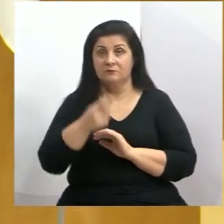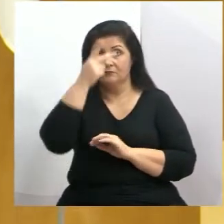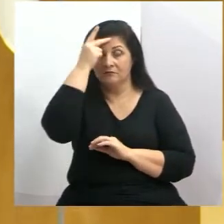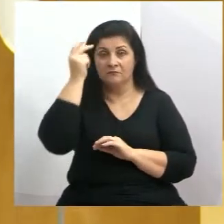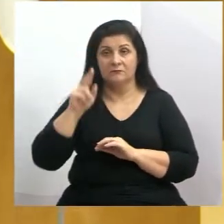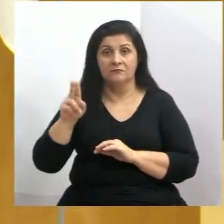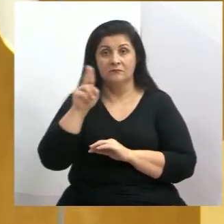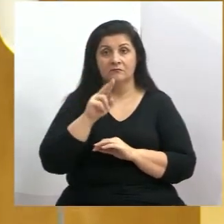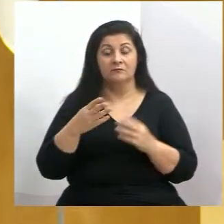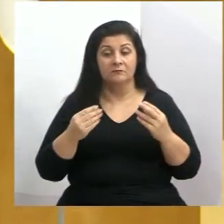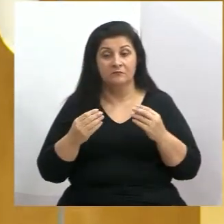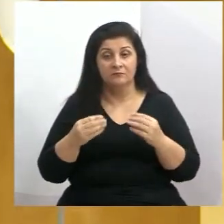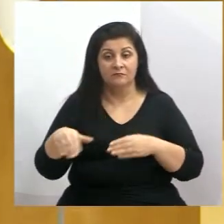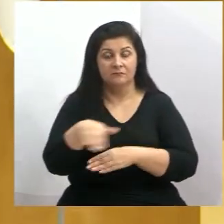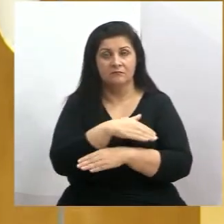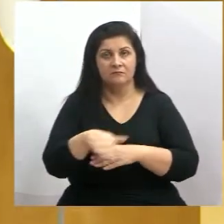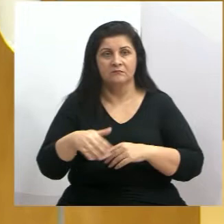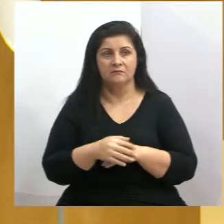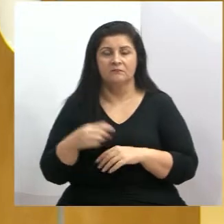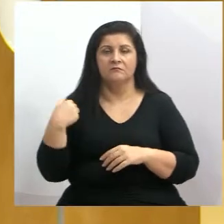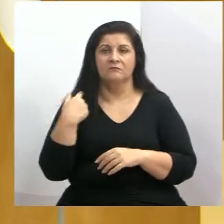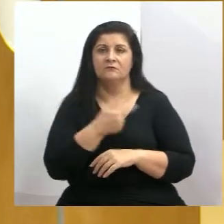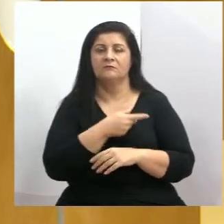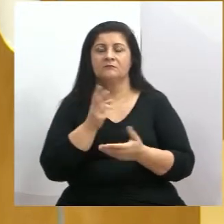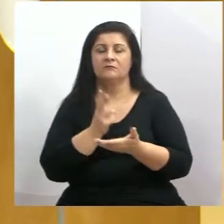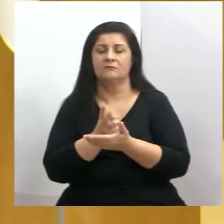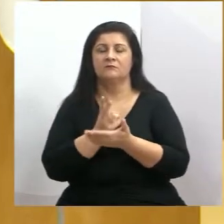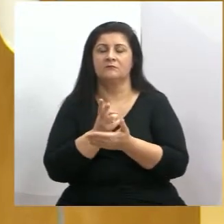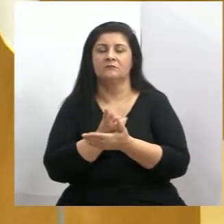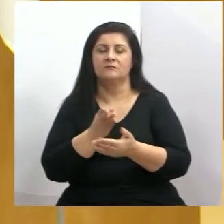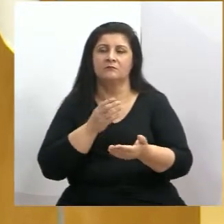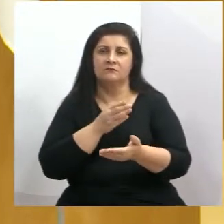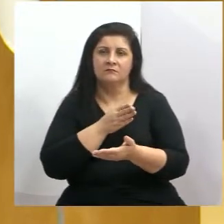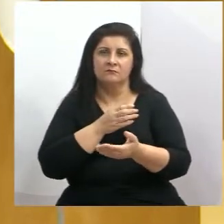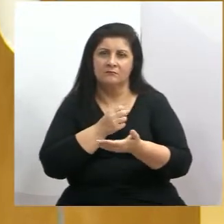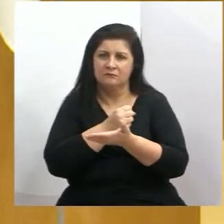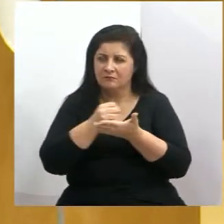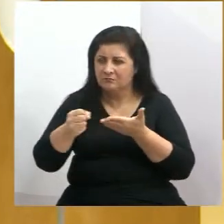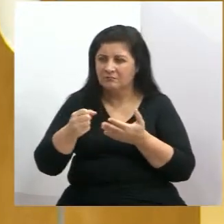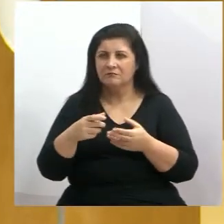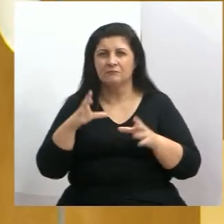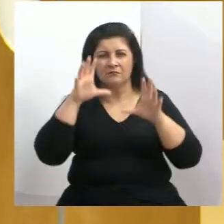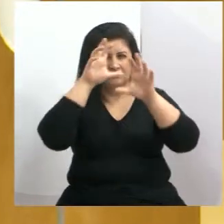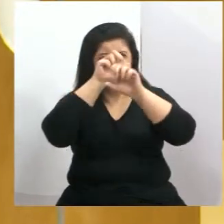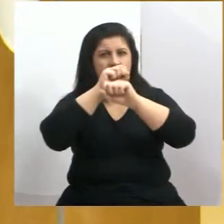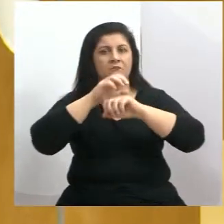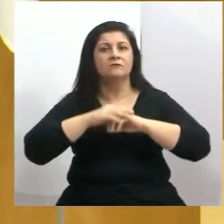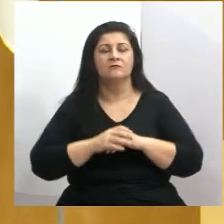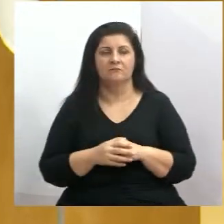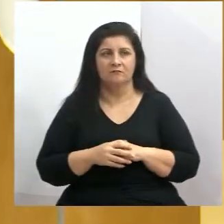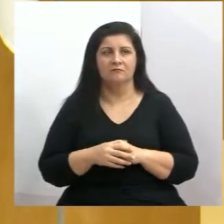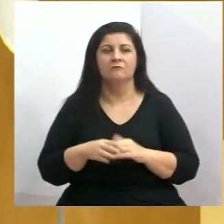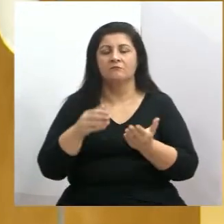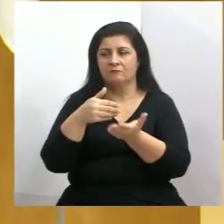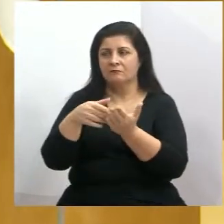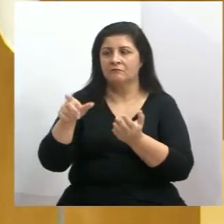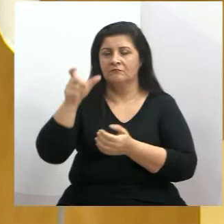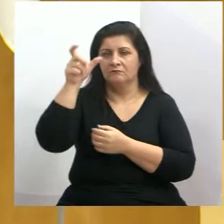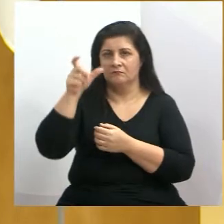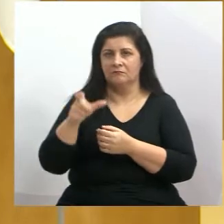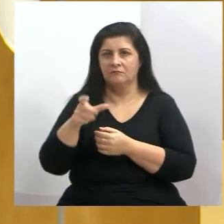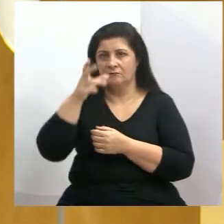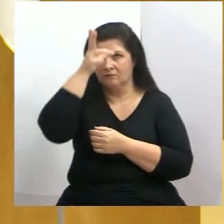muito aquela avenida e a gente que sempre passa ali, pode perceber que é muito escura aquela avenida, então a gente já encaminhou esse pedido,